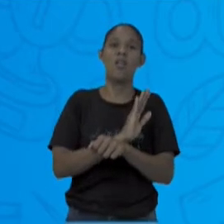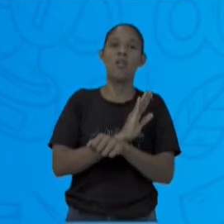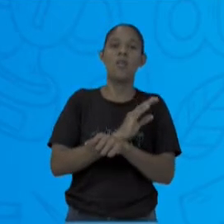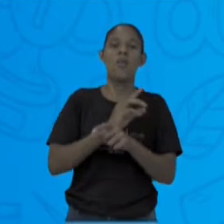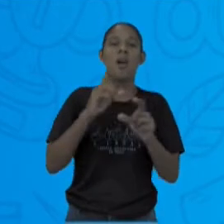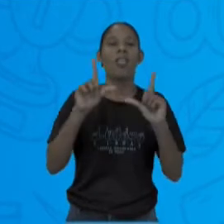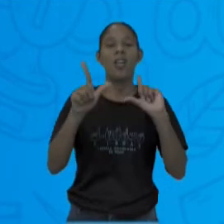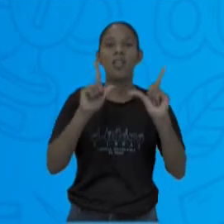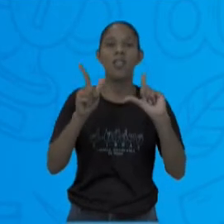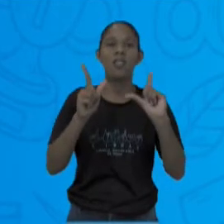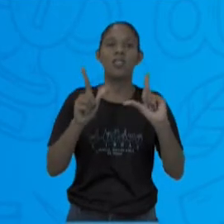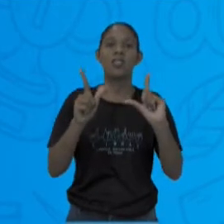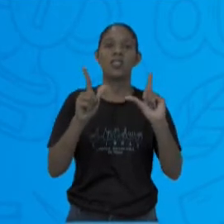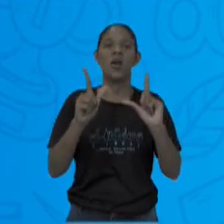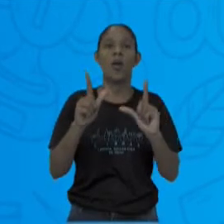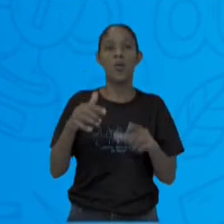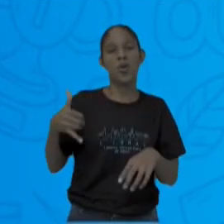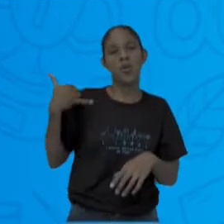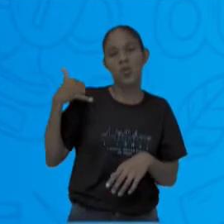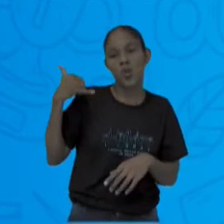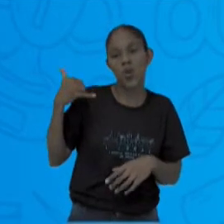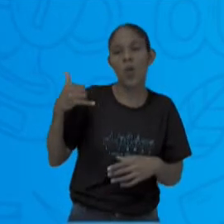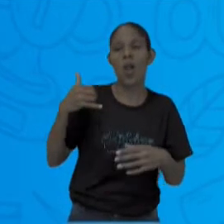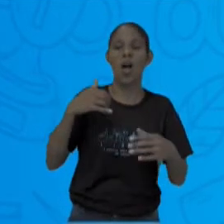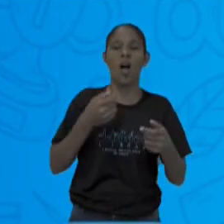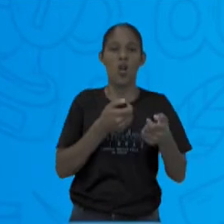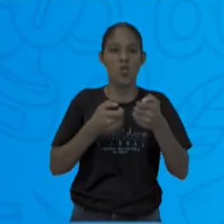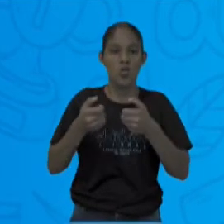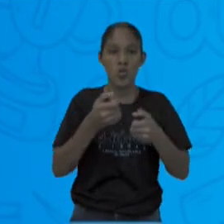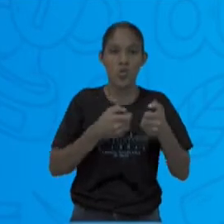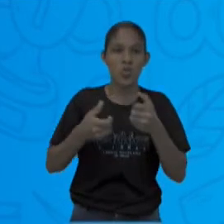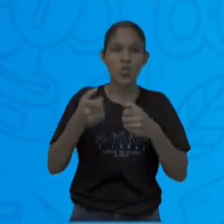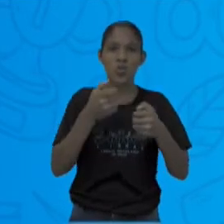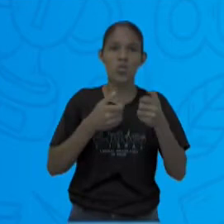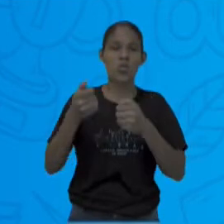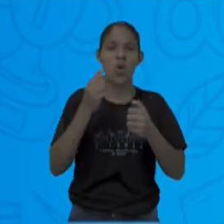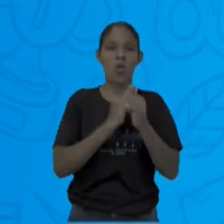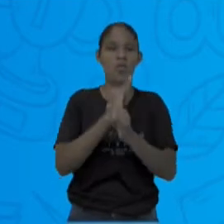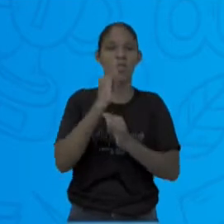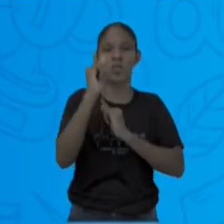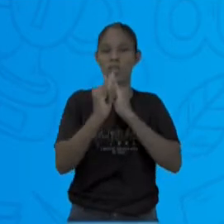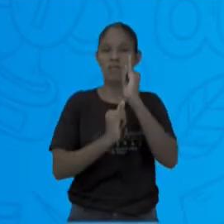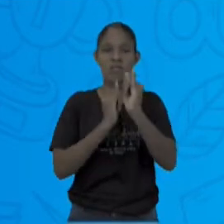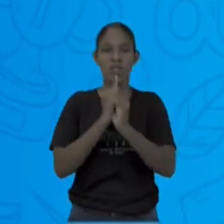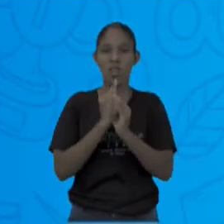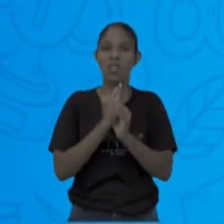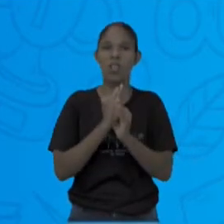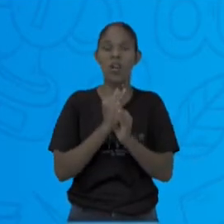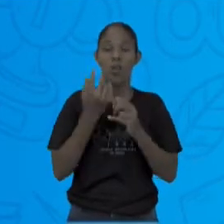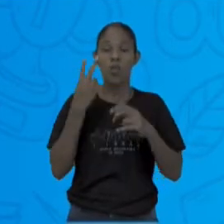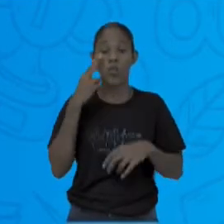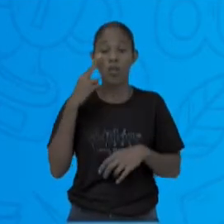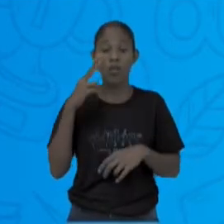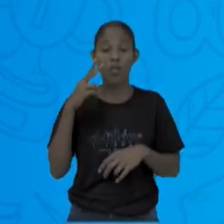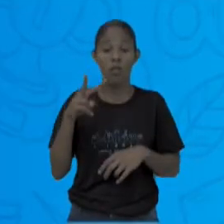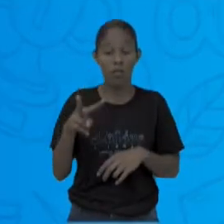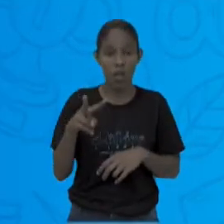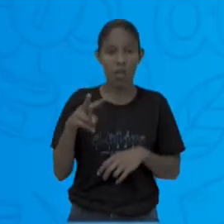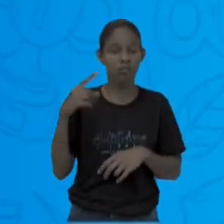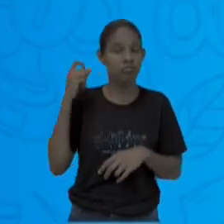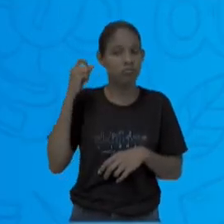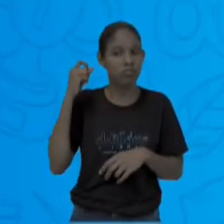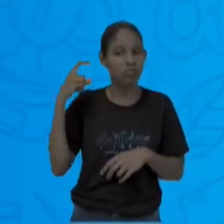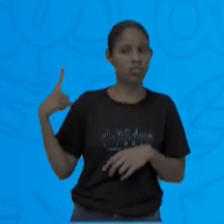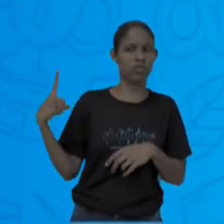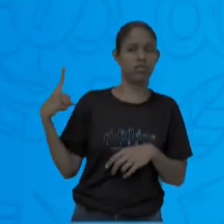jogos online, jogos de computador. Você lê, ouve e vê. Por exemplo,